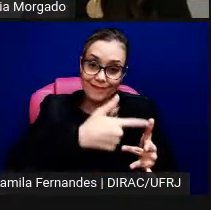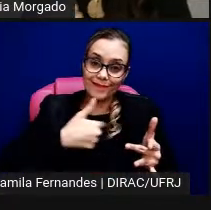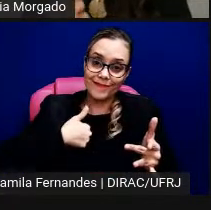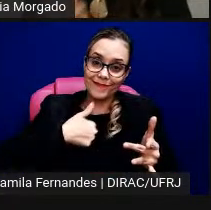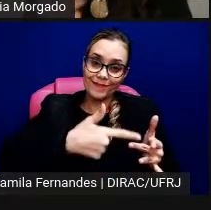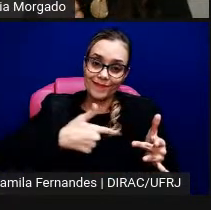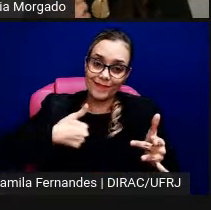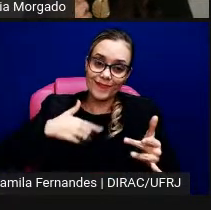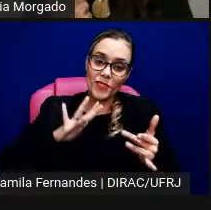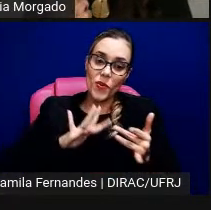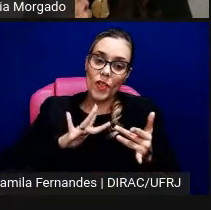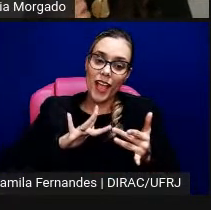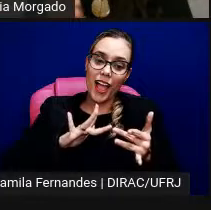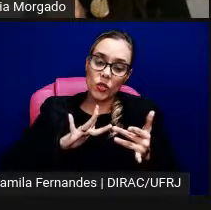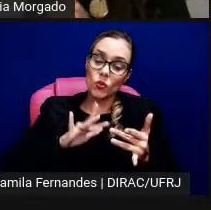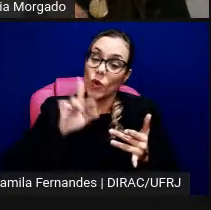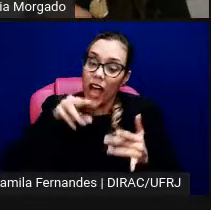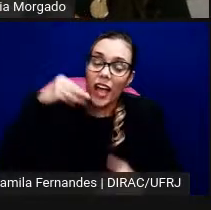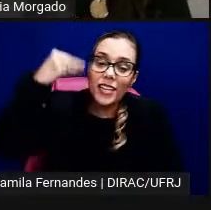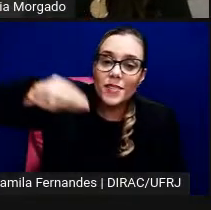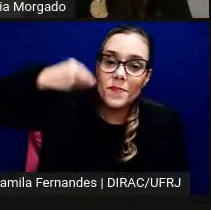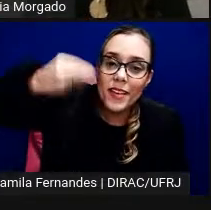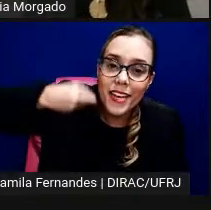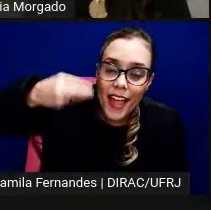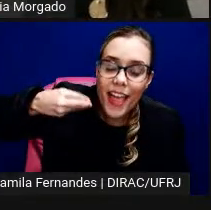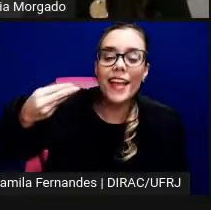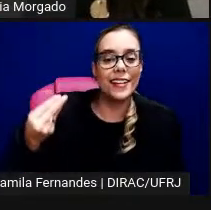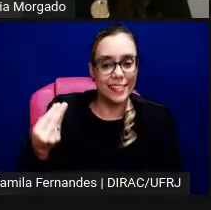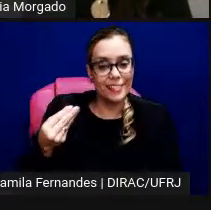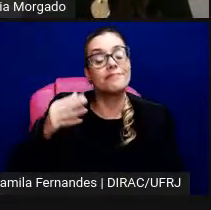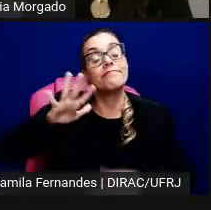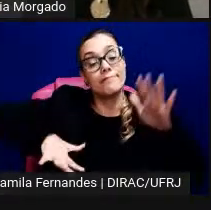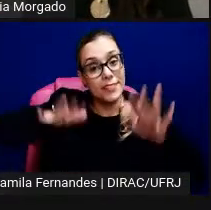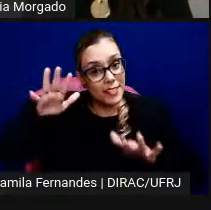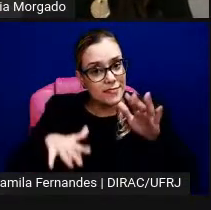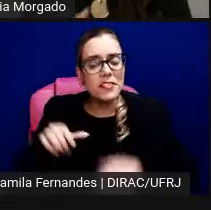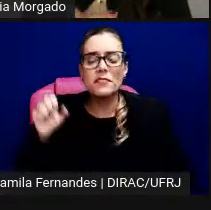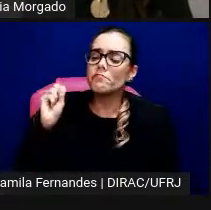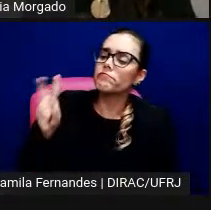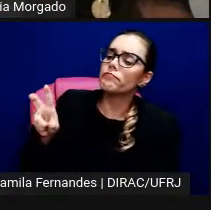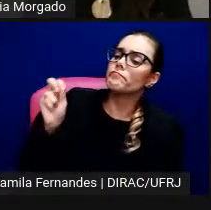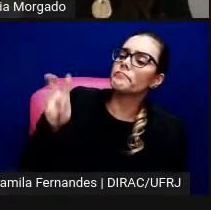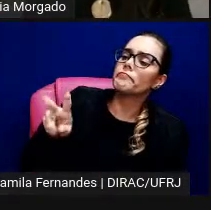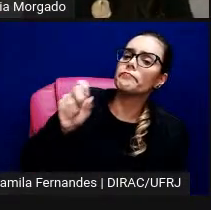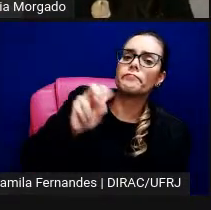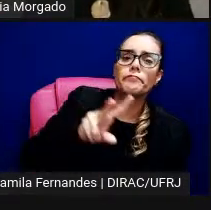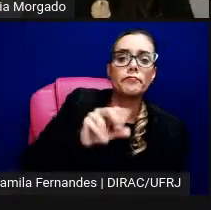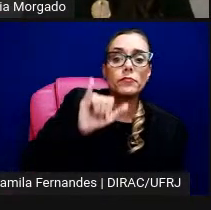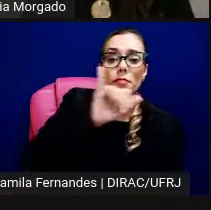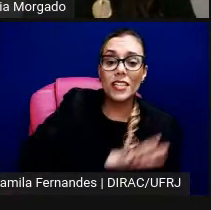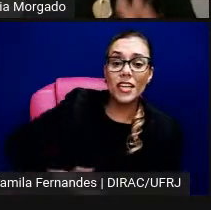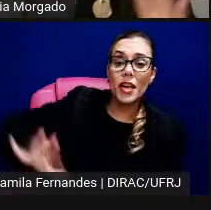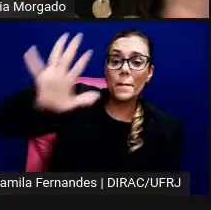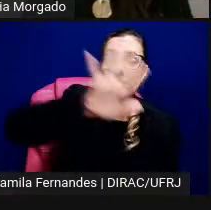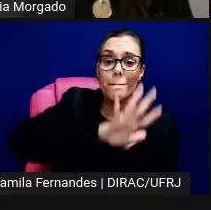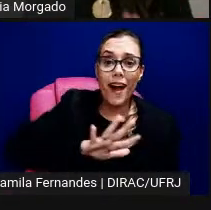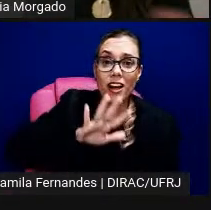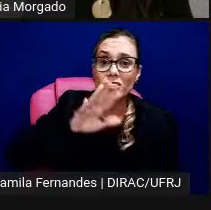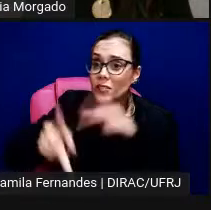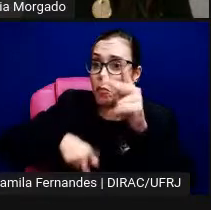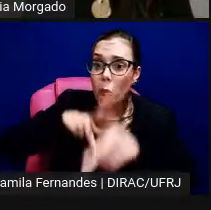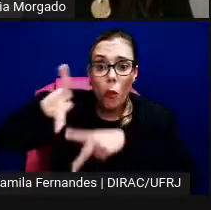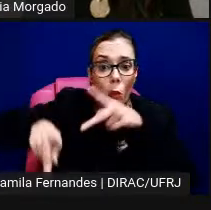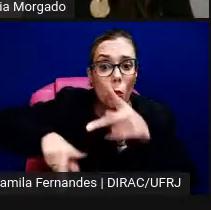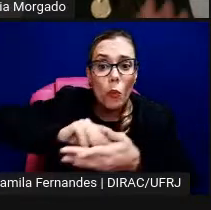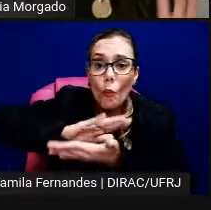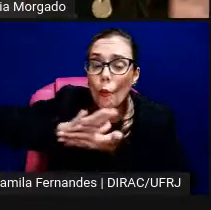voltadas a obras que são experiências, muitas vezes as imagens que a gente vê não tem público nenhum, é como se aquela obra